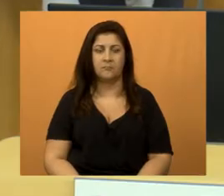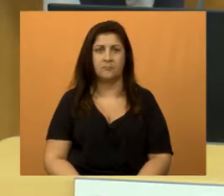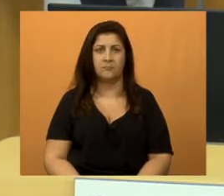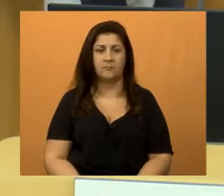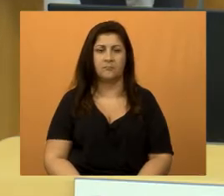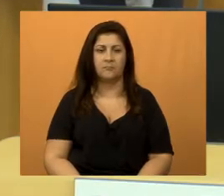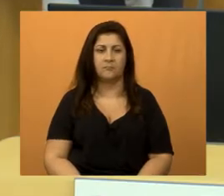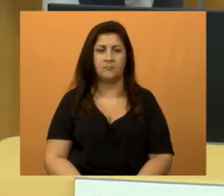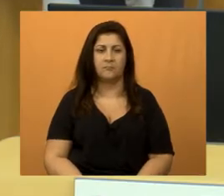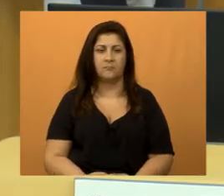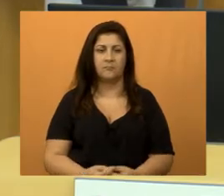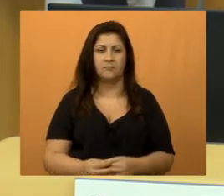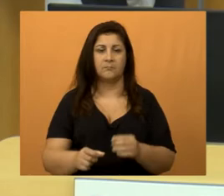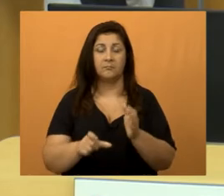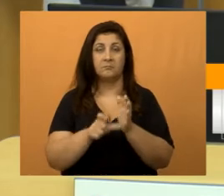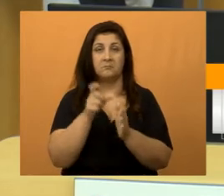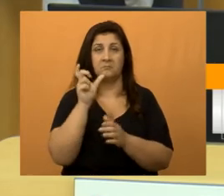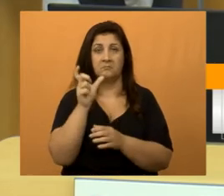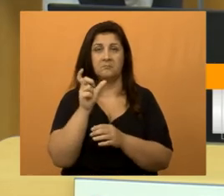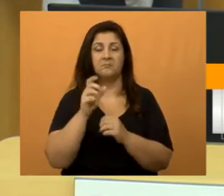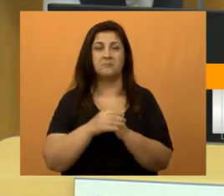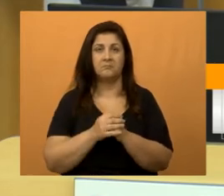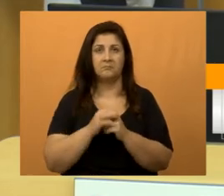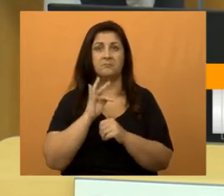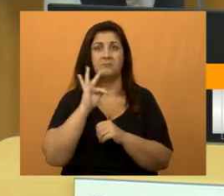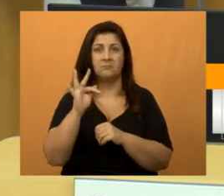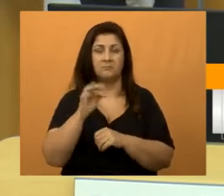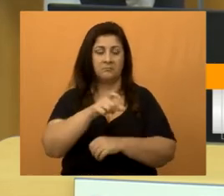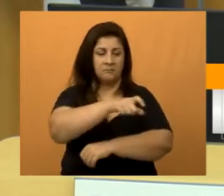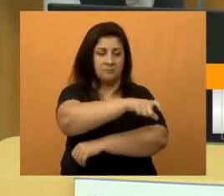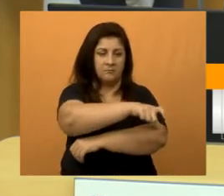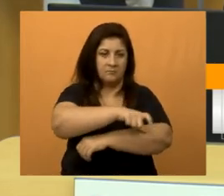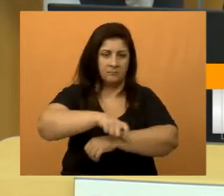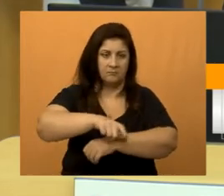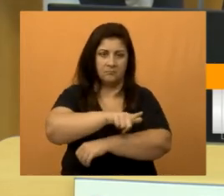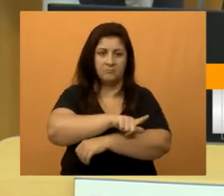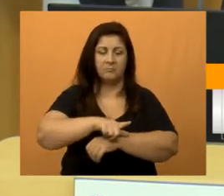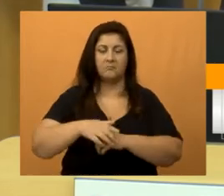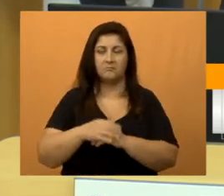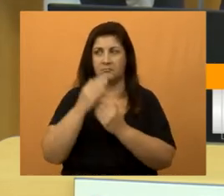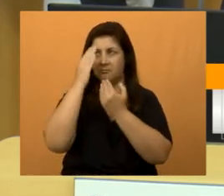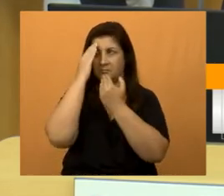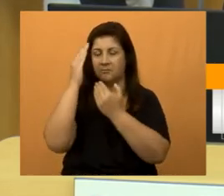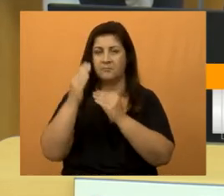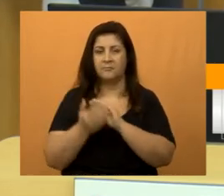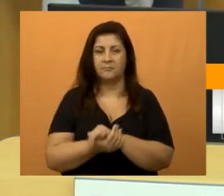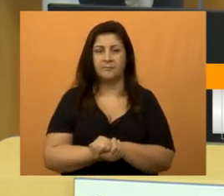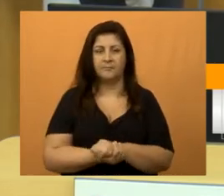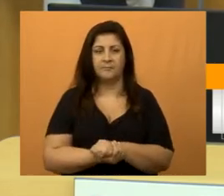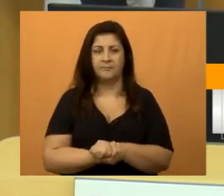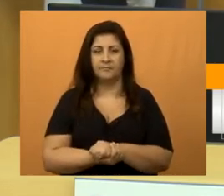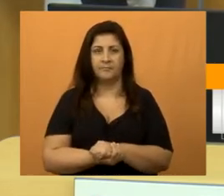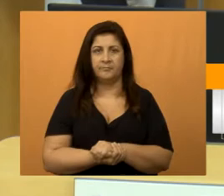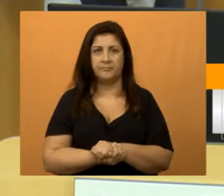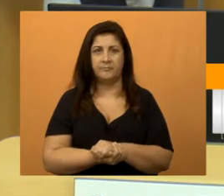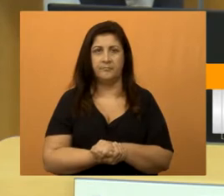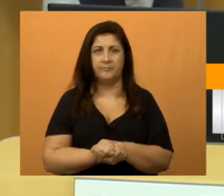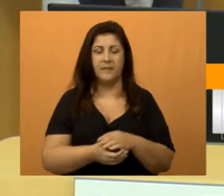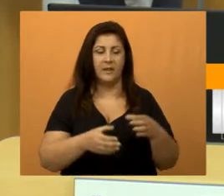falou para Jardim Paraíso foi agora. Vai ser asfaltada as duas ruas. Obrigado, hein? A Praça Conde Fontim